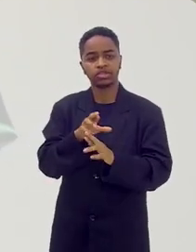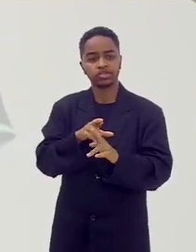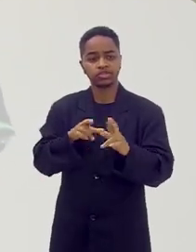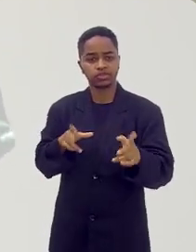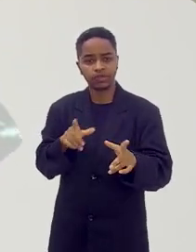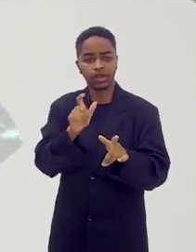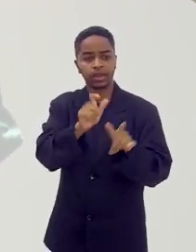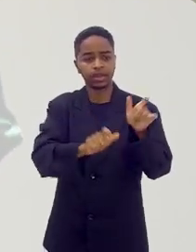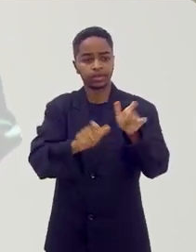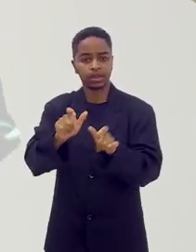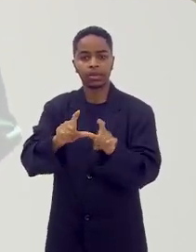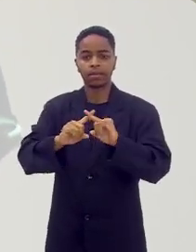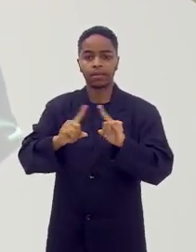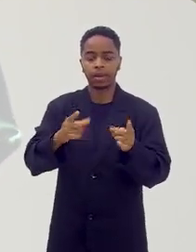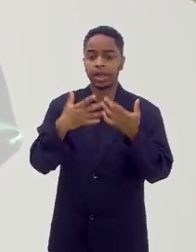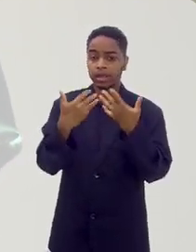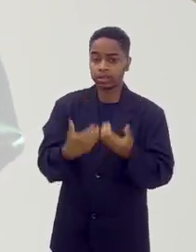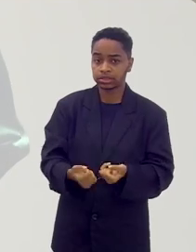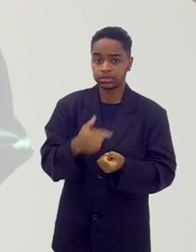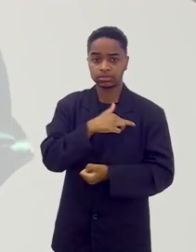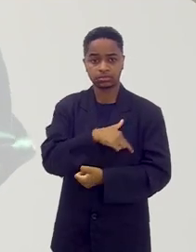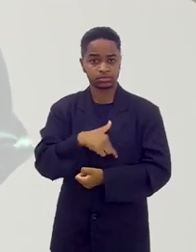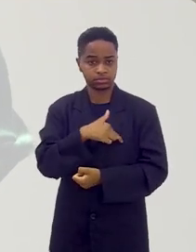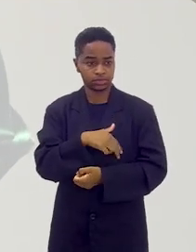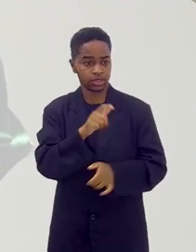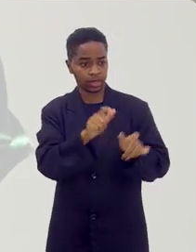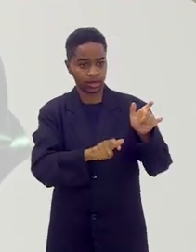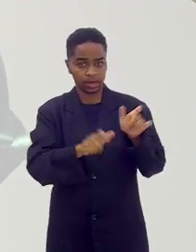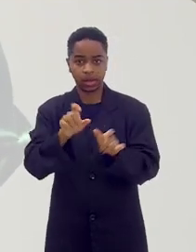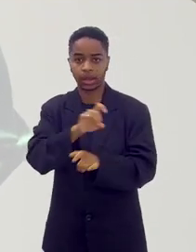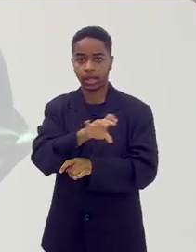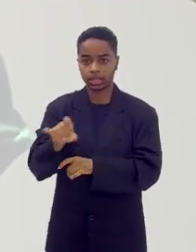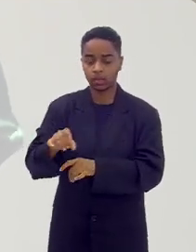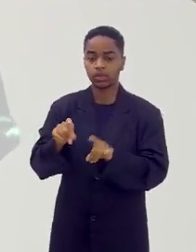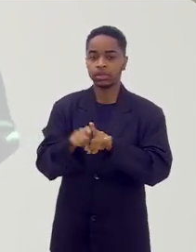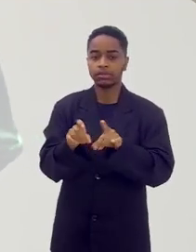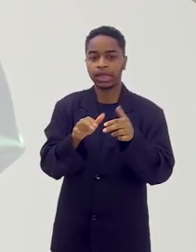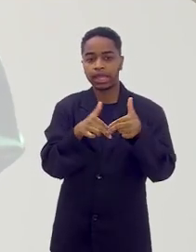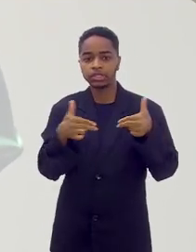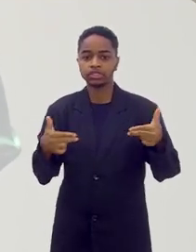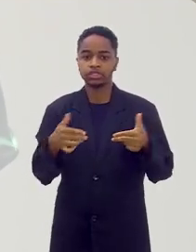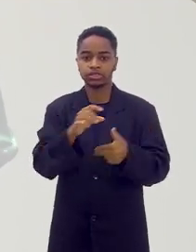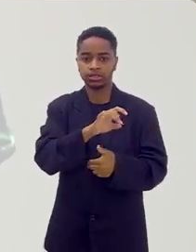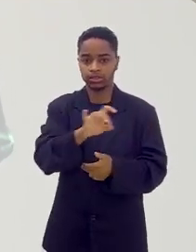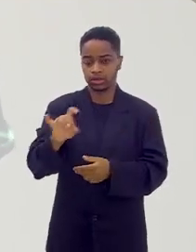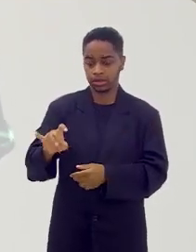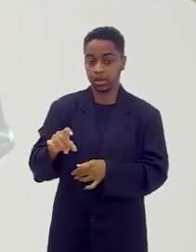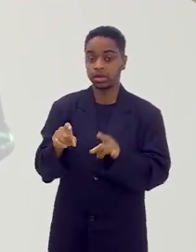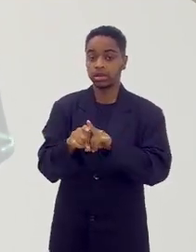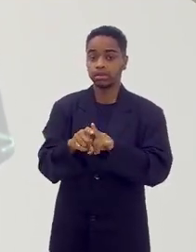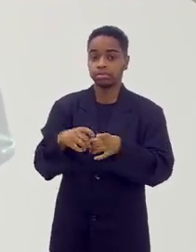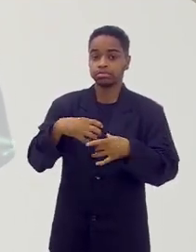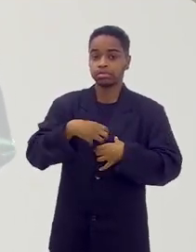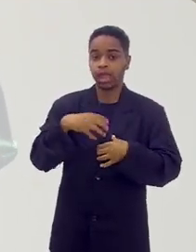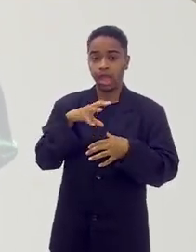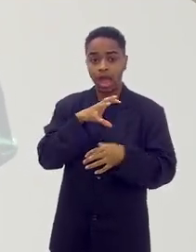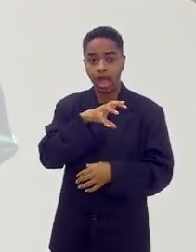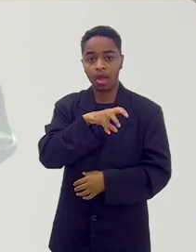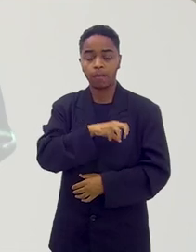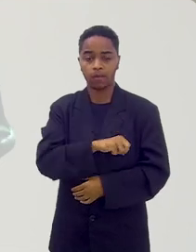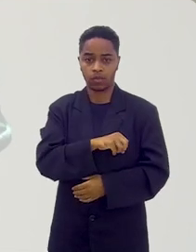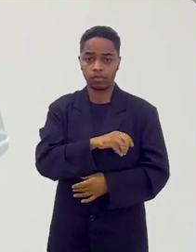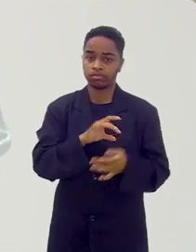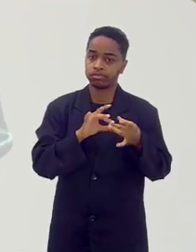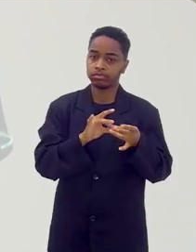diferenças dos outros. Aceitar a religião do outro, a etnia do outro, com mais amor